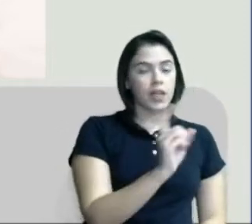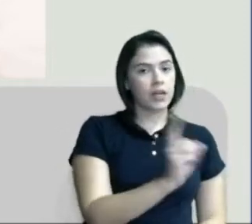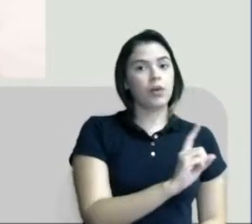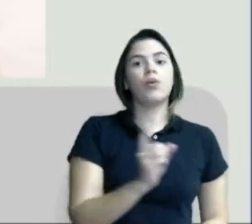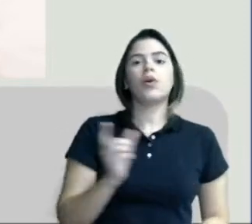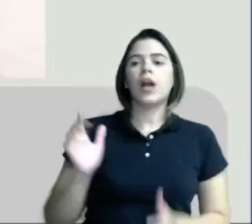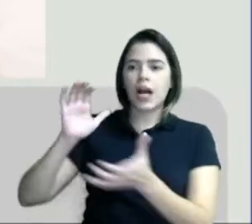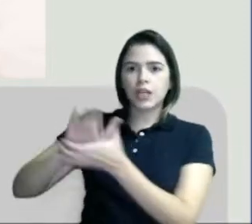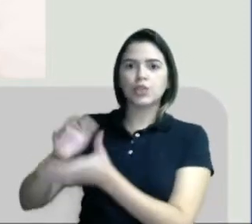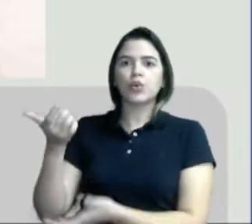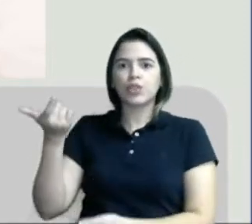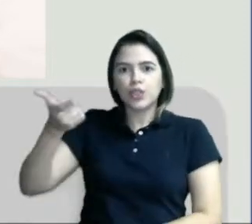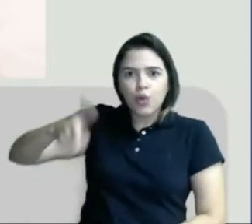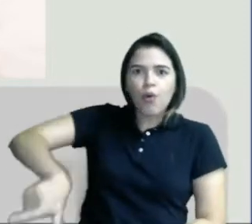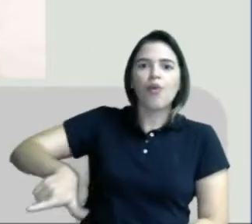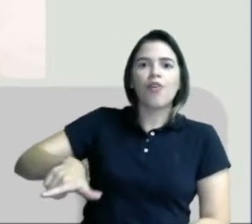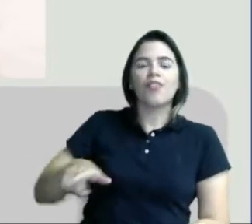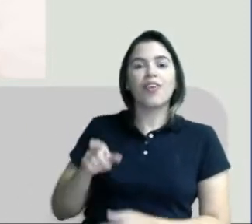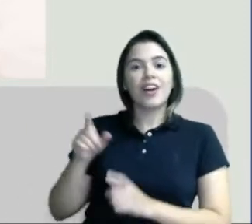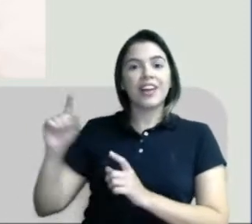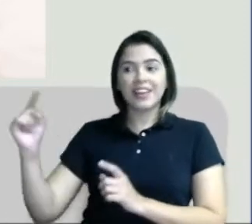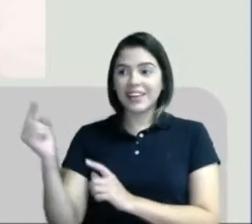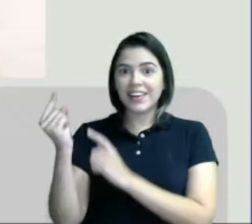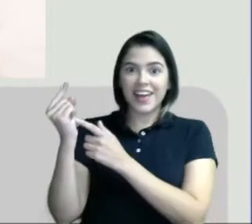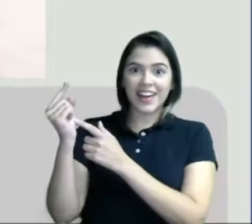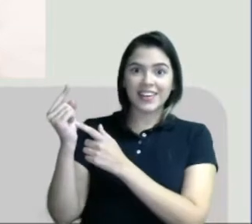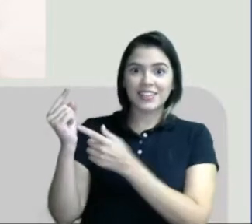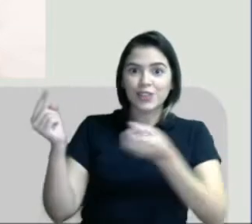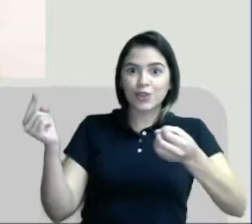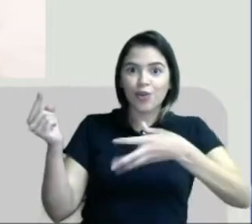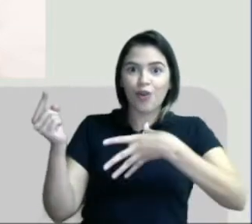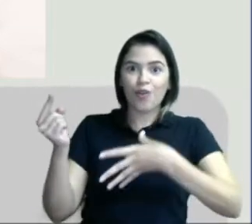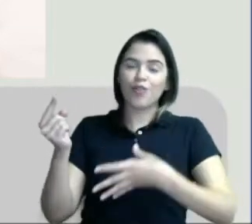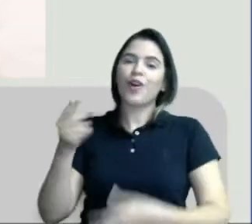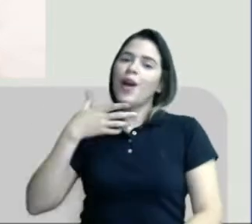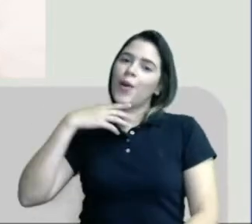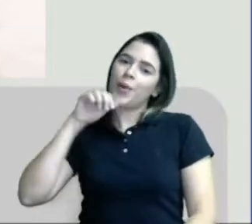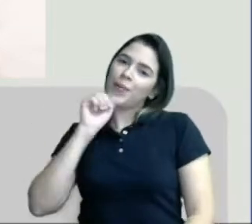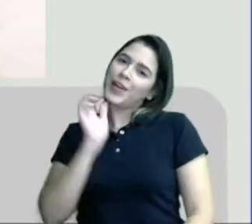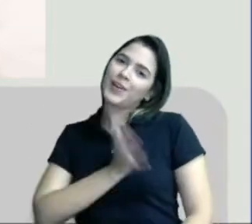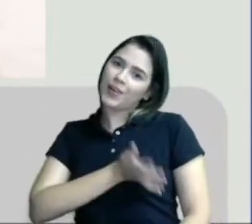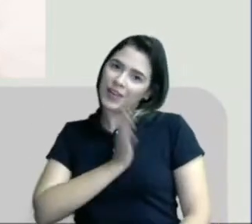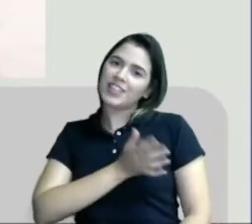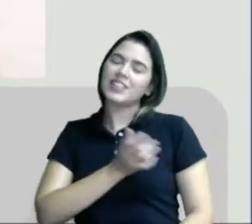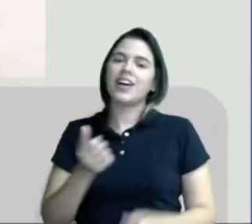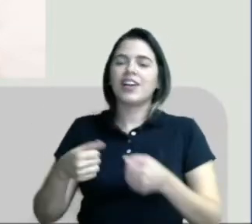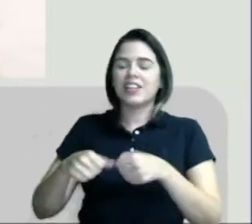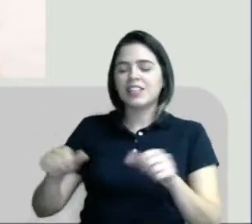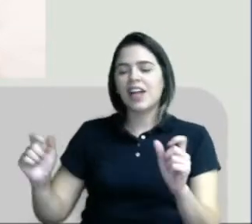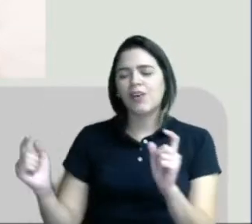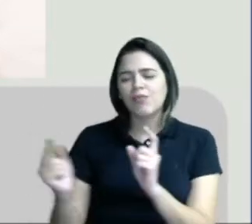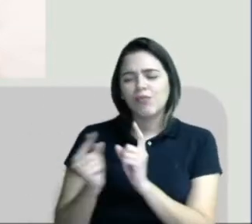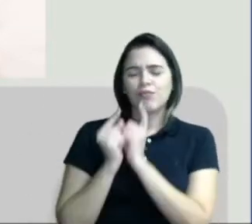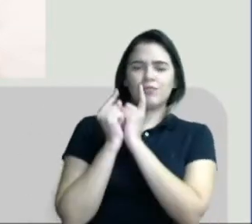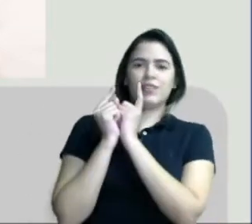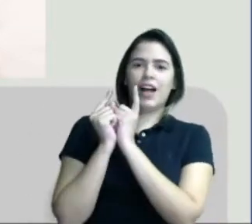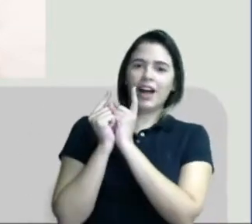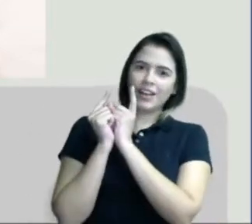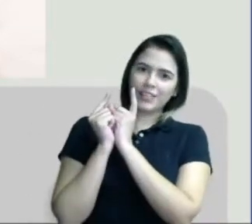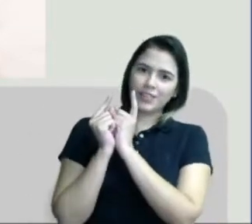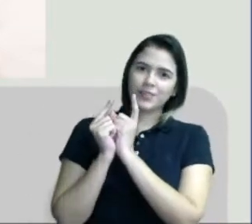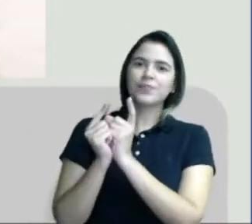esse marido da mamãe agora vai ser o nosso pai do coração. É aquele que tá ali, ó, do nosso lado,